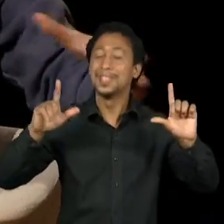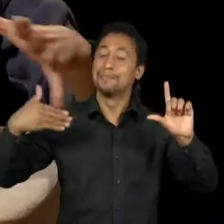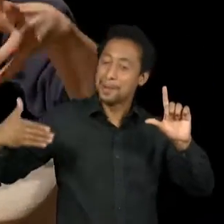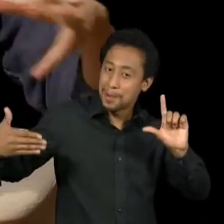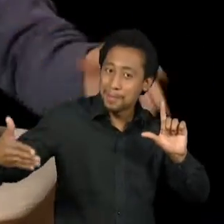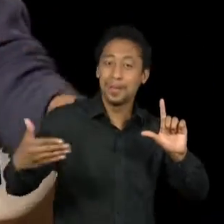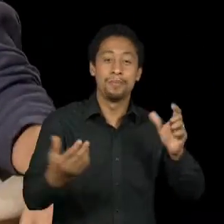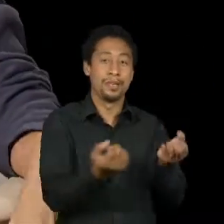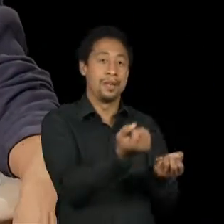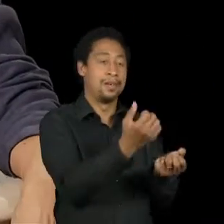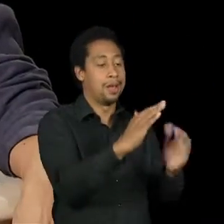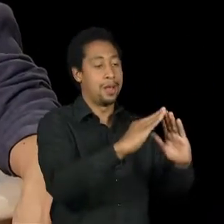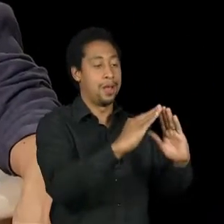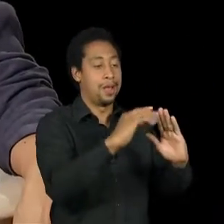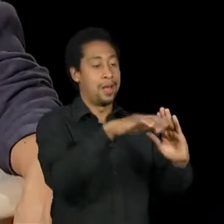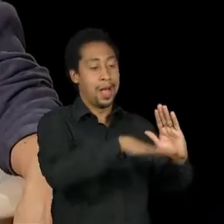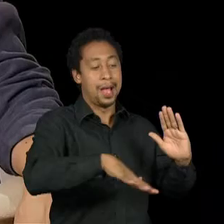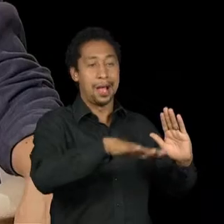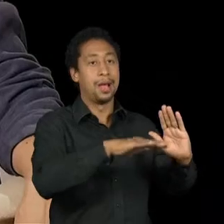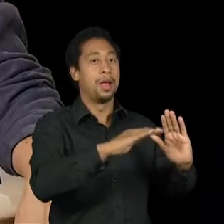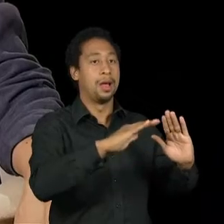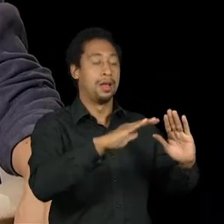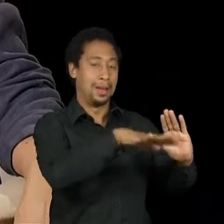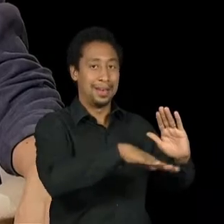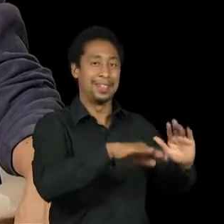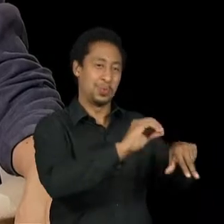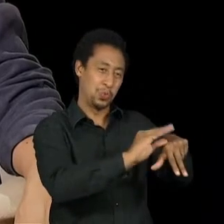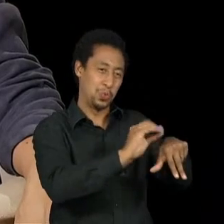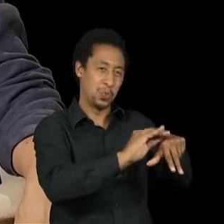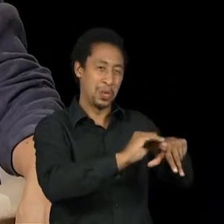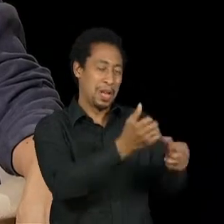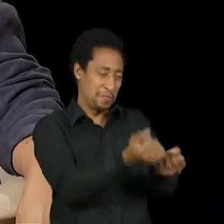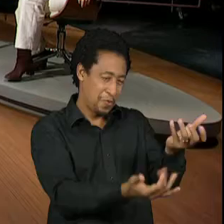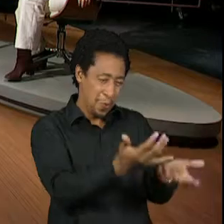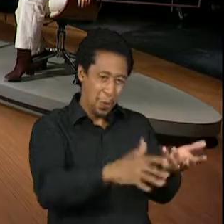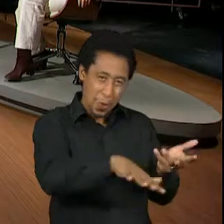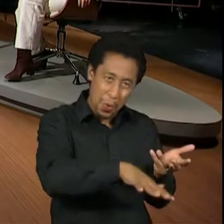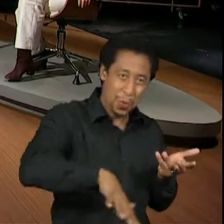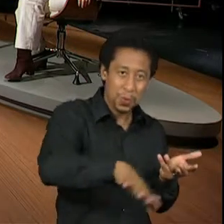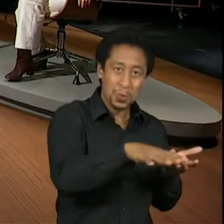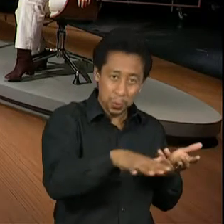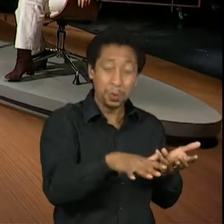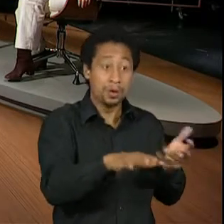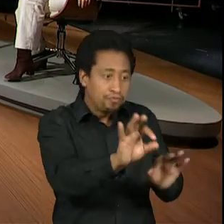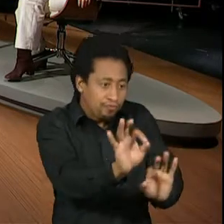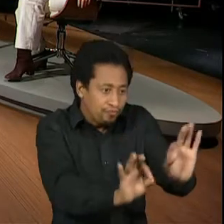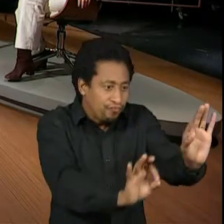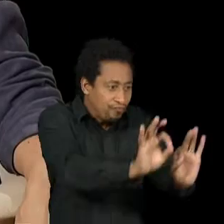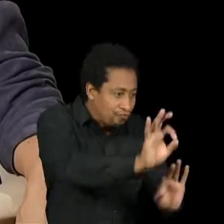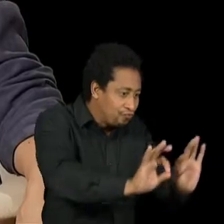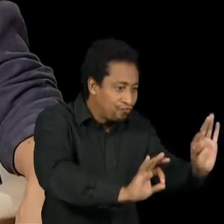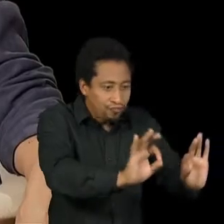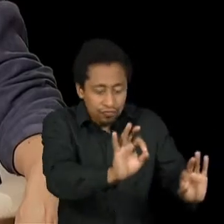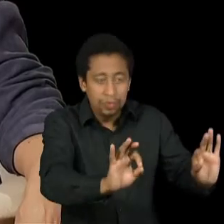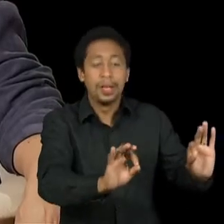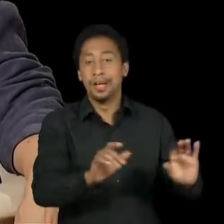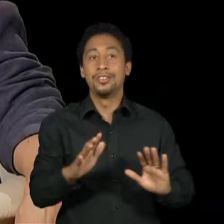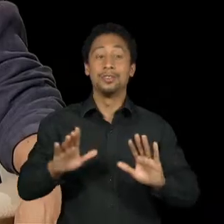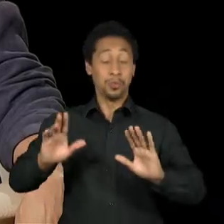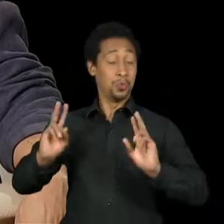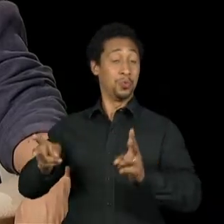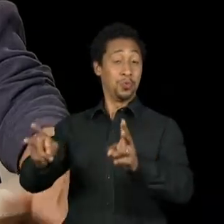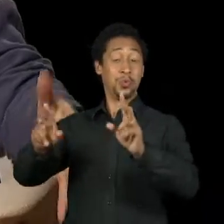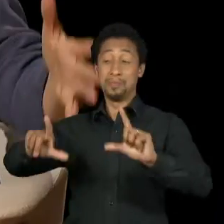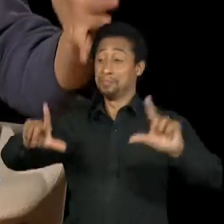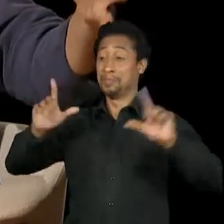aqui, um pouco se reestruturar. E a grade também voltar ao normal. E aí eu continuei fazendo muita coisa